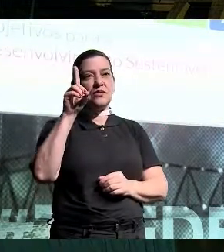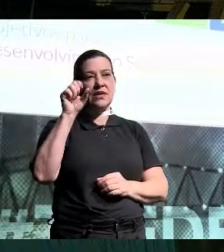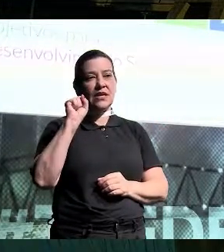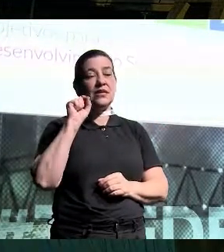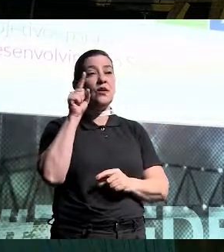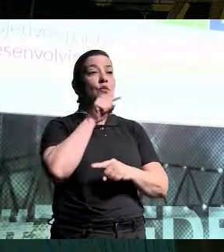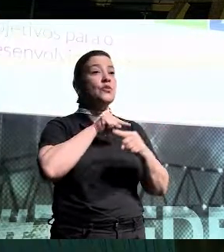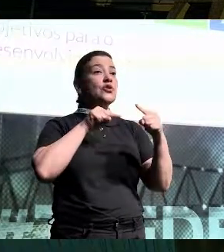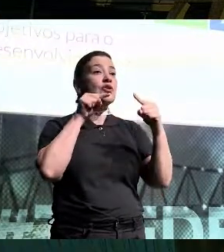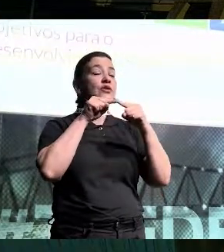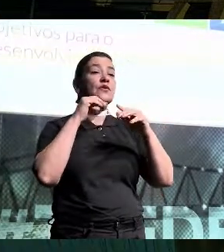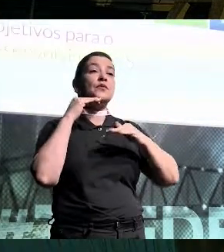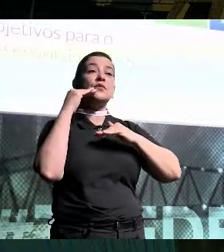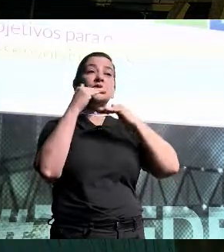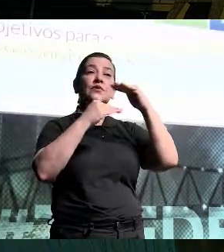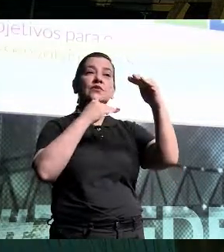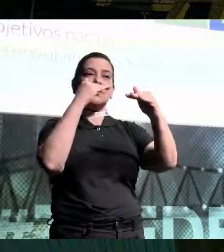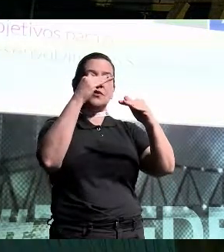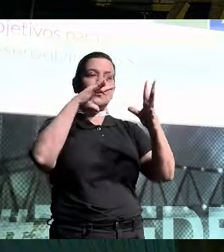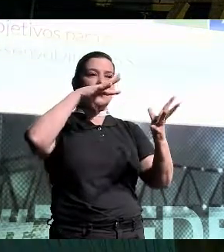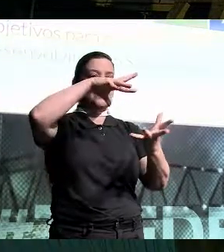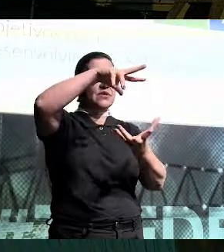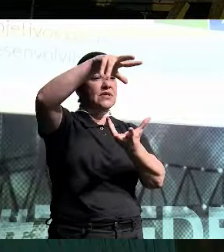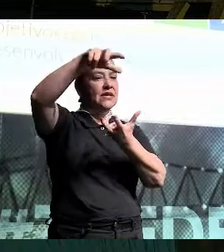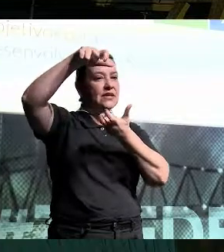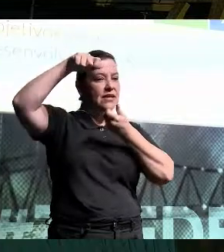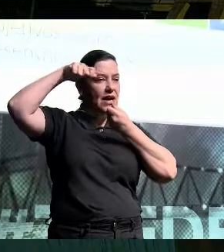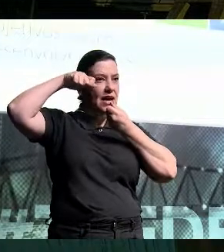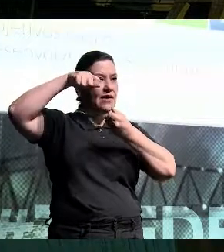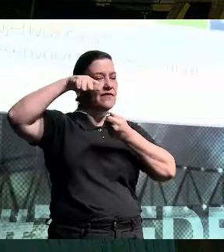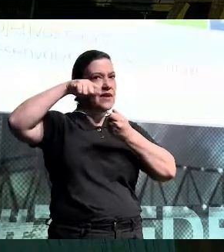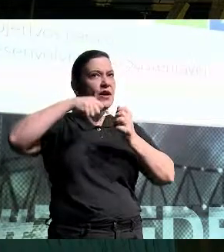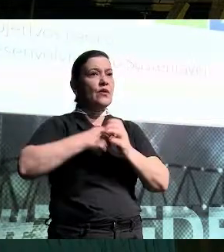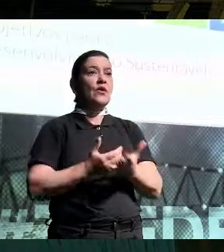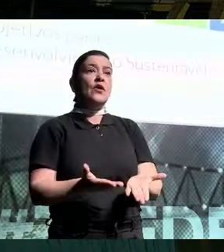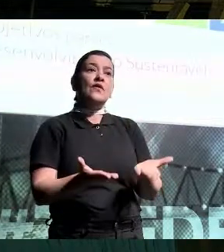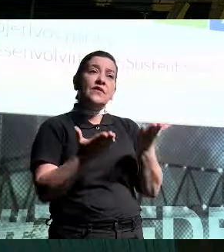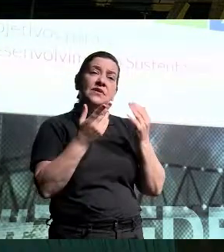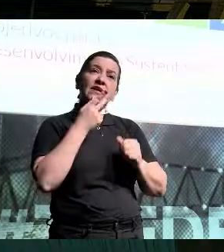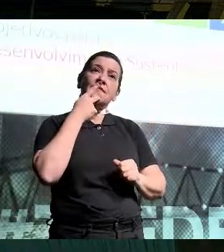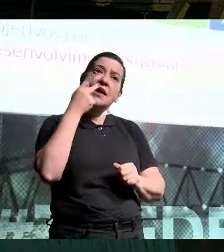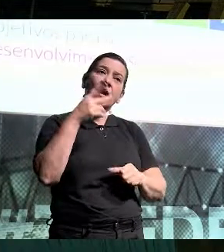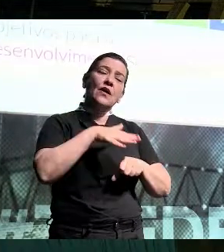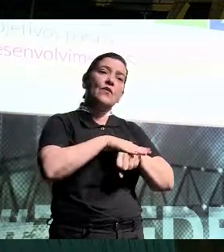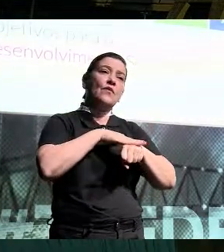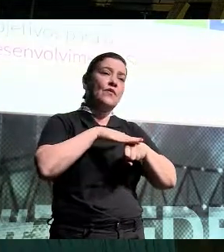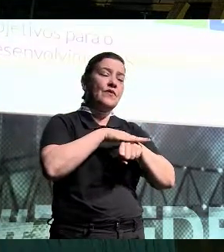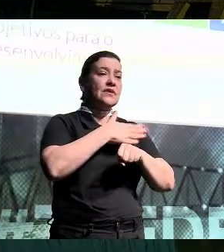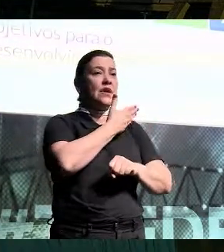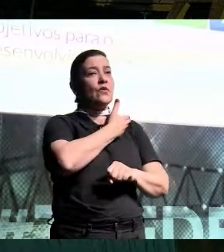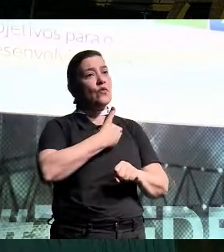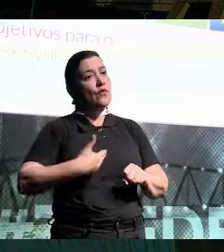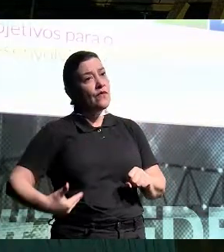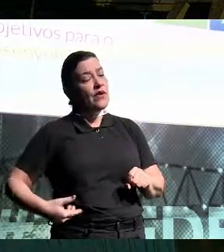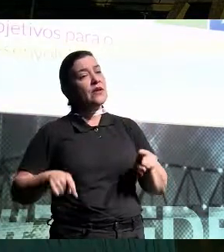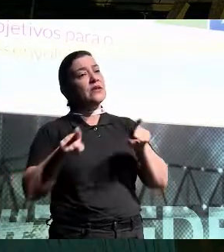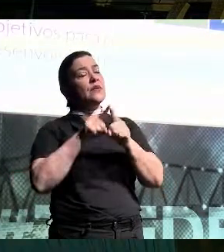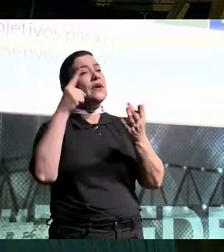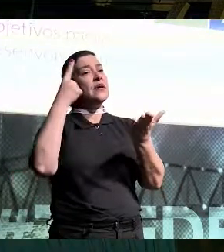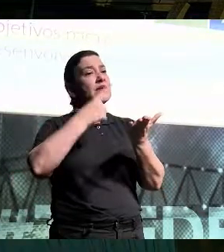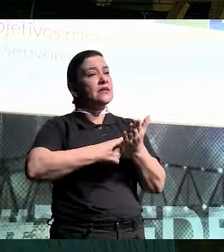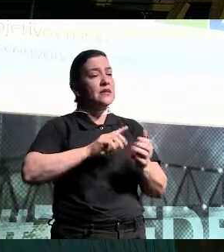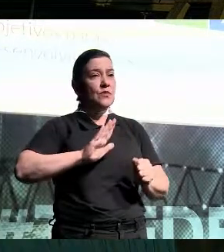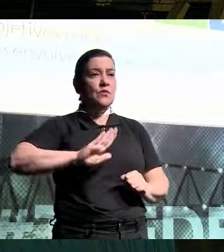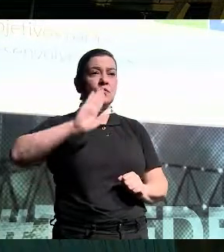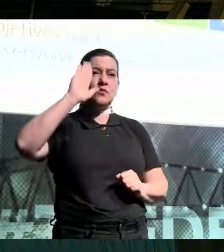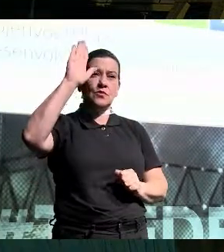objetivos para o desenvolvimento sustentável. É uma forma de você falar com governos e você assumir compromissos públicos